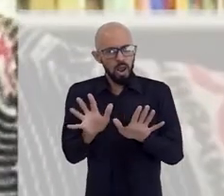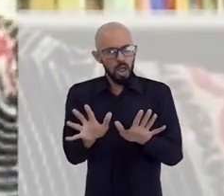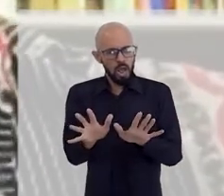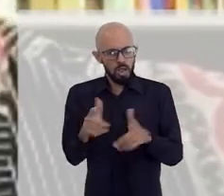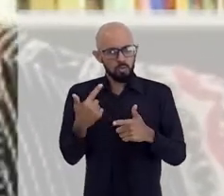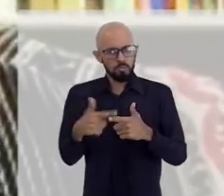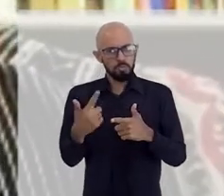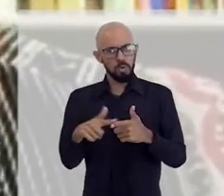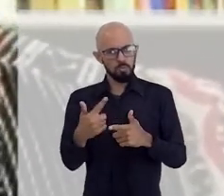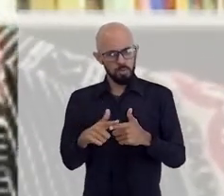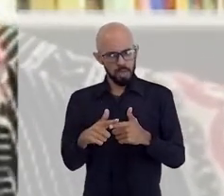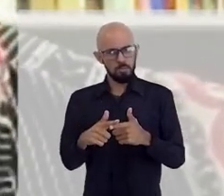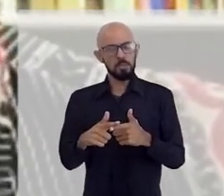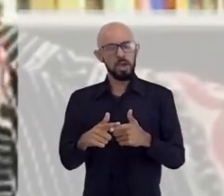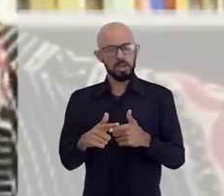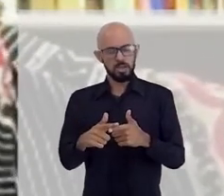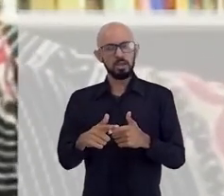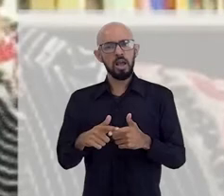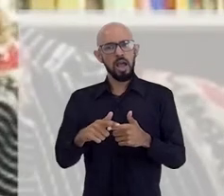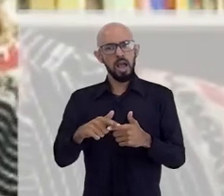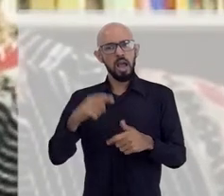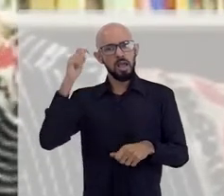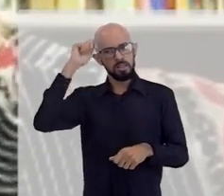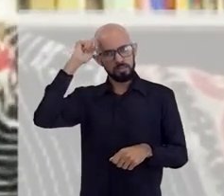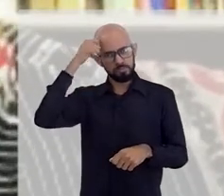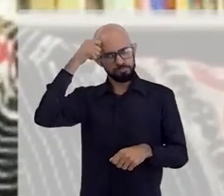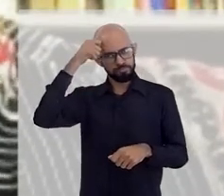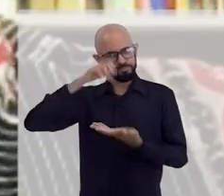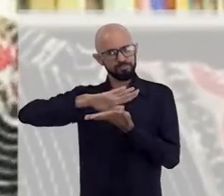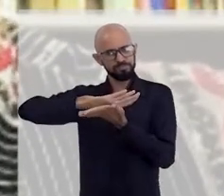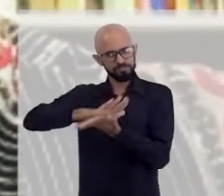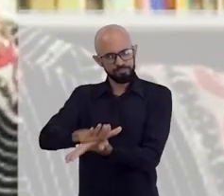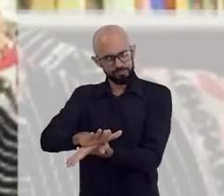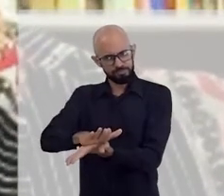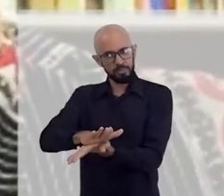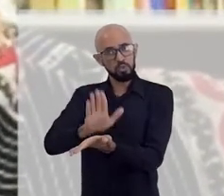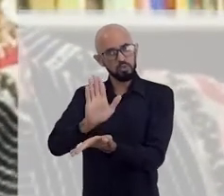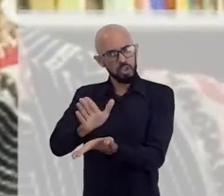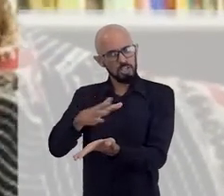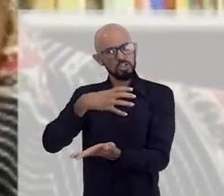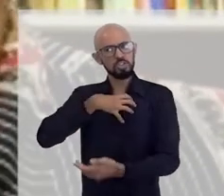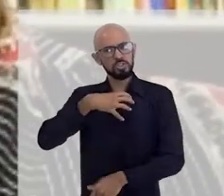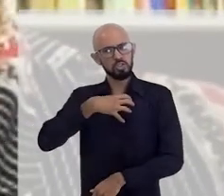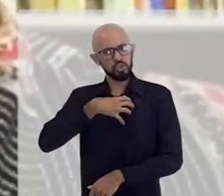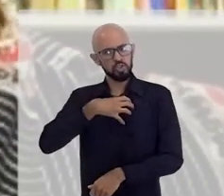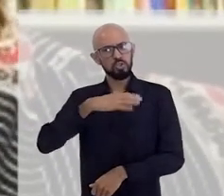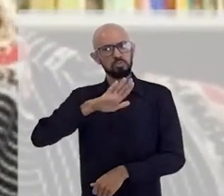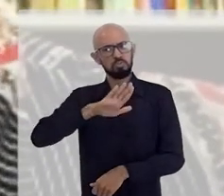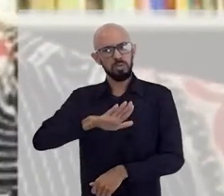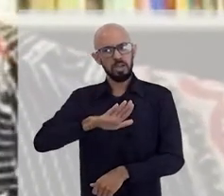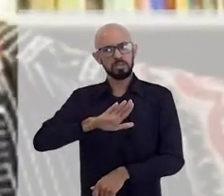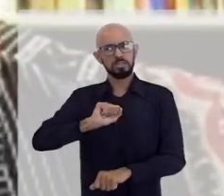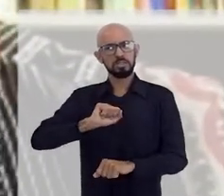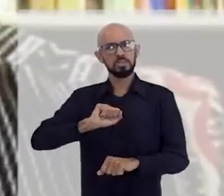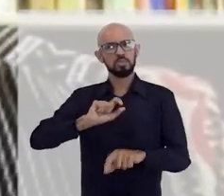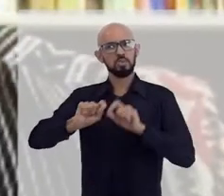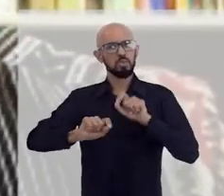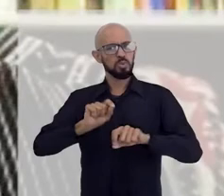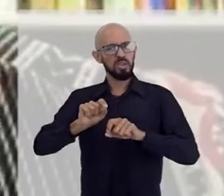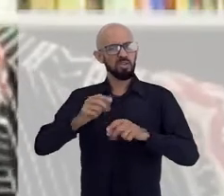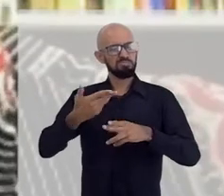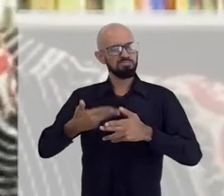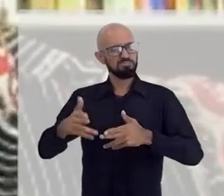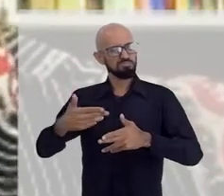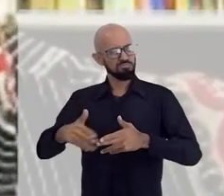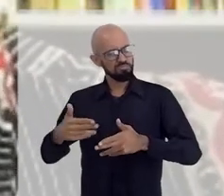explícitação dessa questão racial que eu já tinha visto isso, mas de uma forma mais, digamos assim,